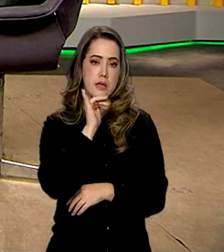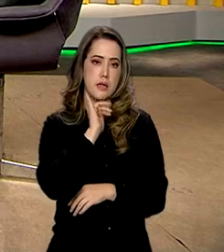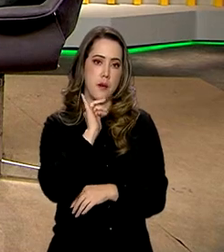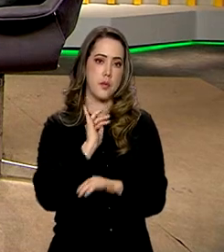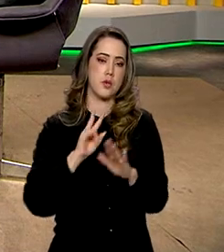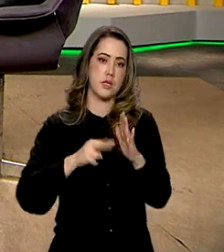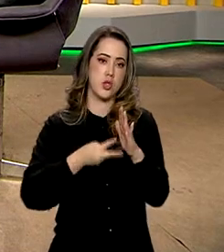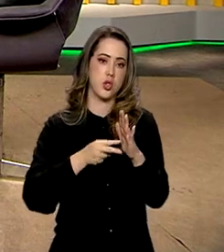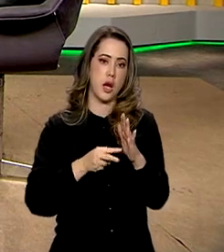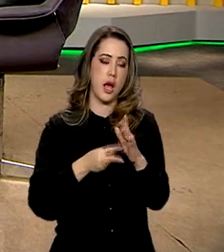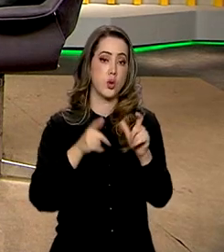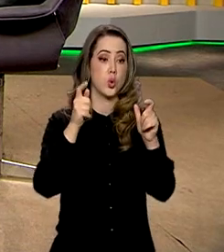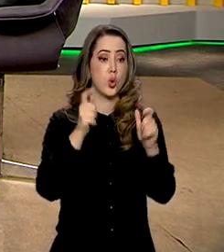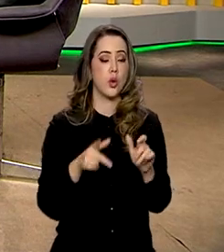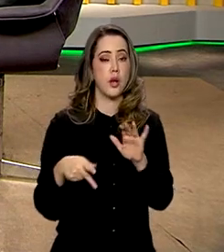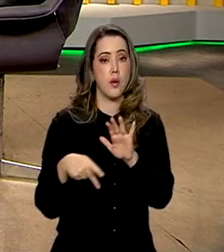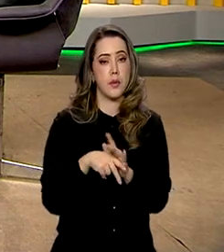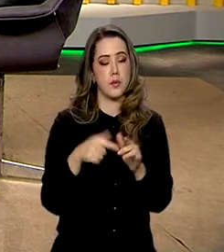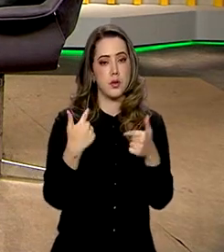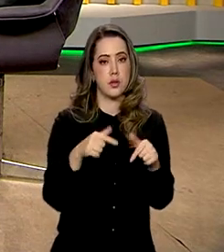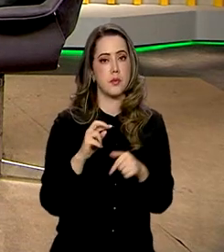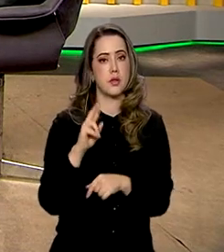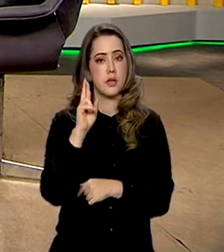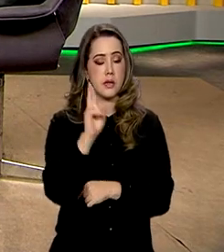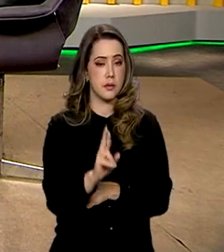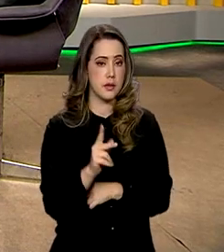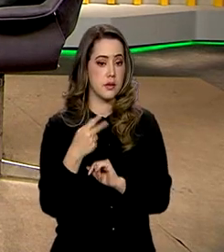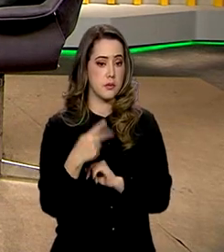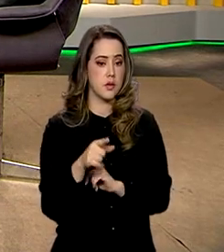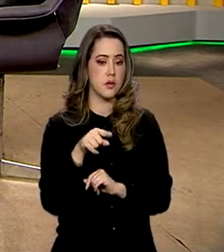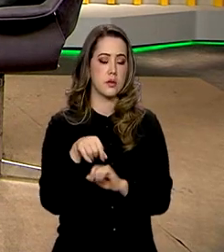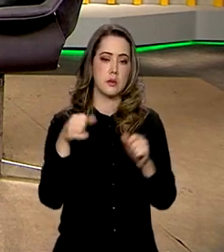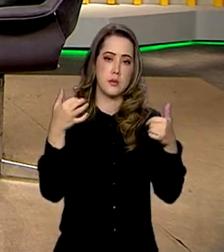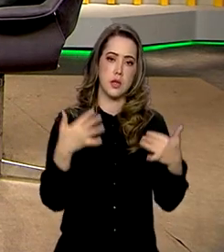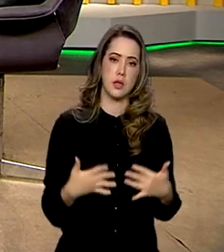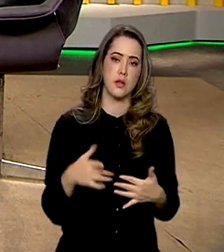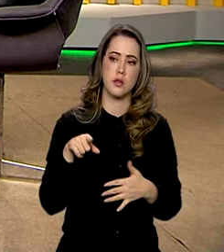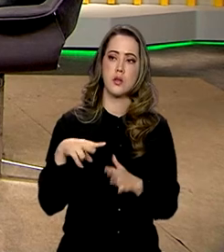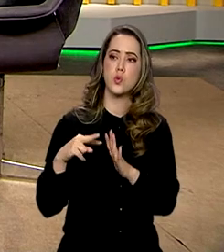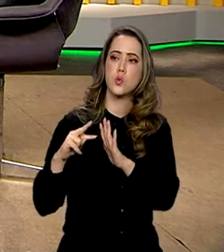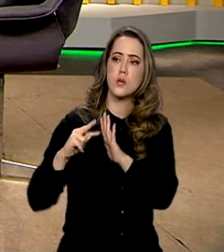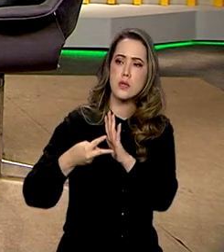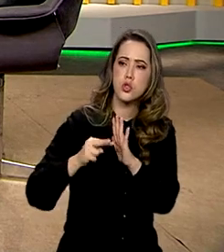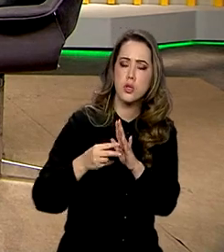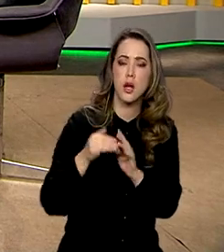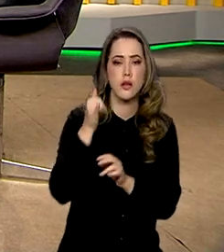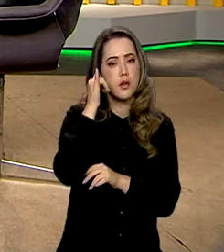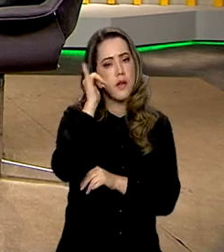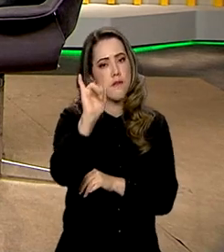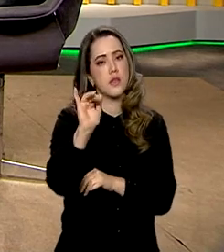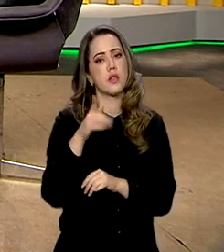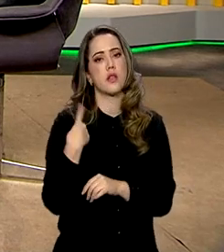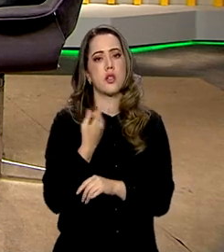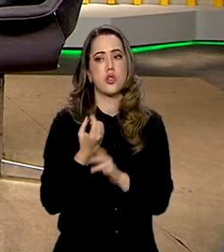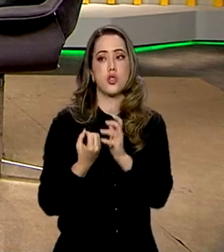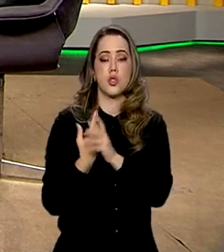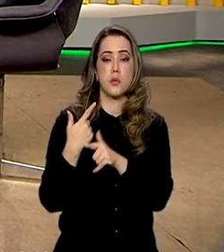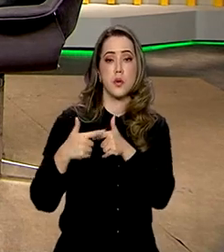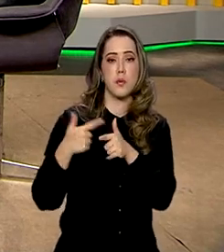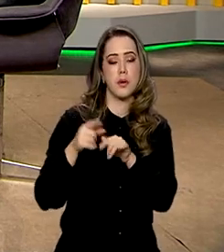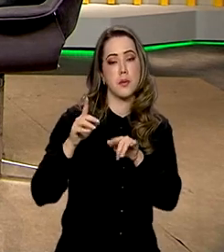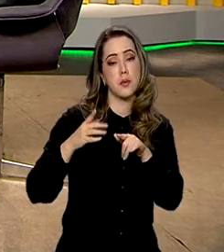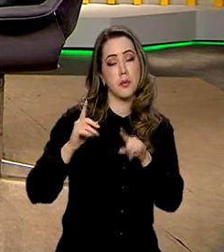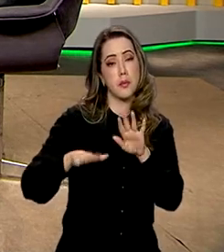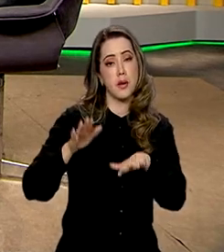trabalho, organização local que representa ali no cotidiano, eles falam, os sindicatos evitam que a gente crie muitos problemas, porque, às vezes,